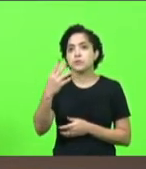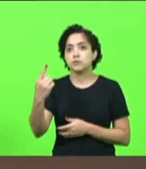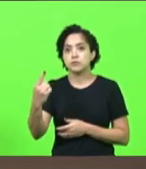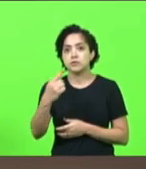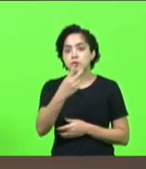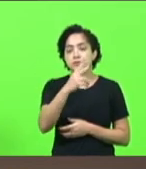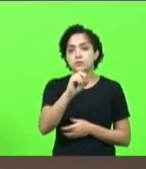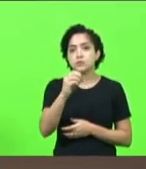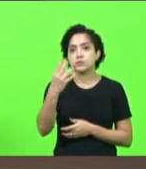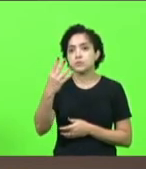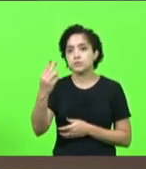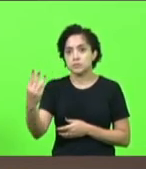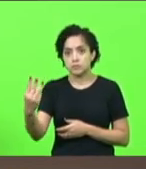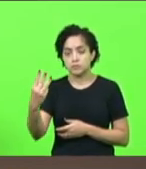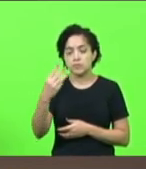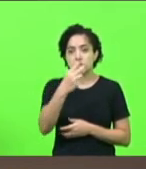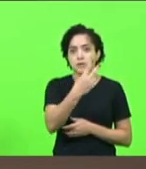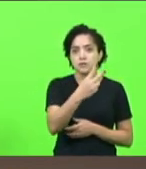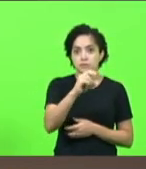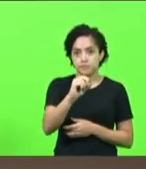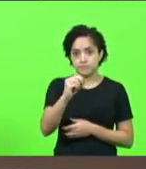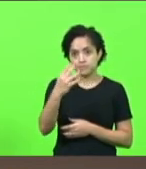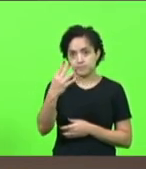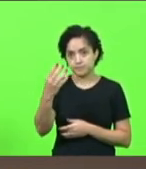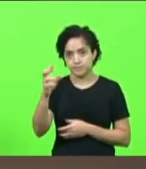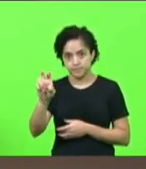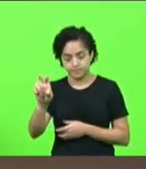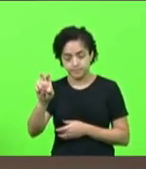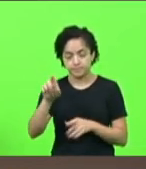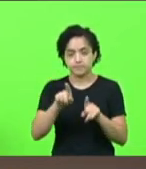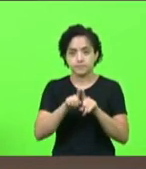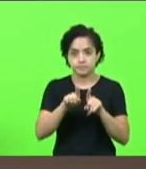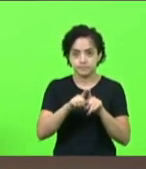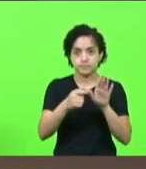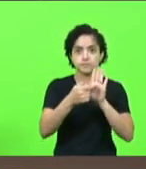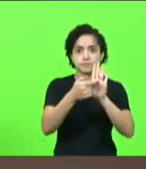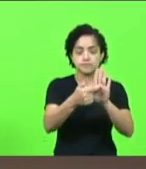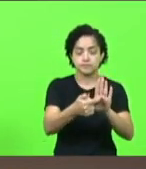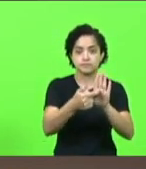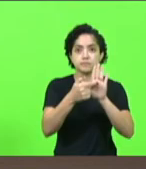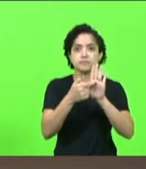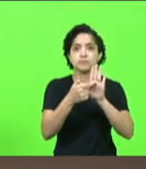2043 a 2045 e também as indicações